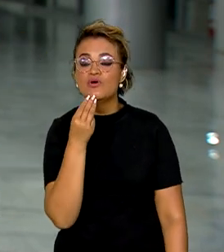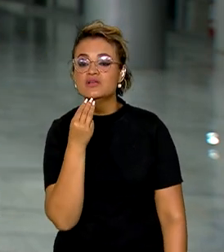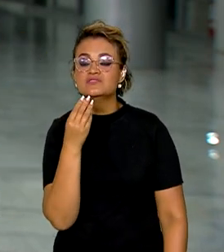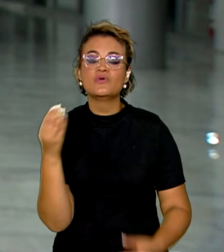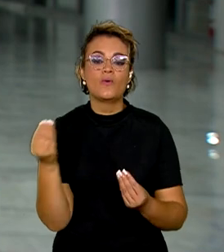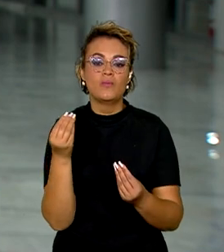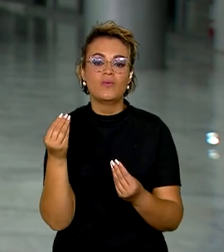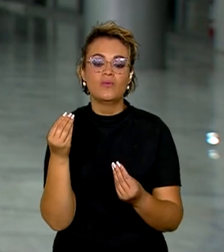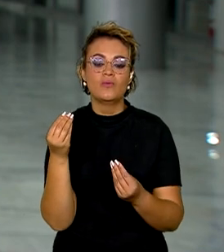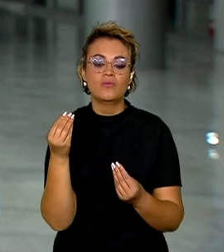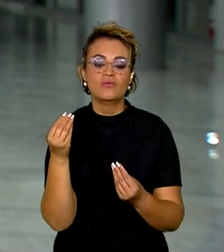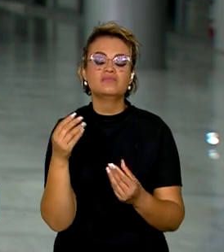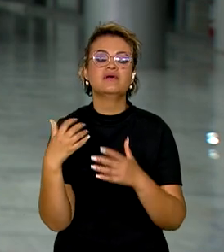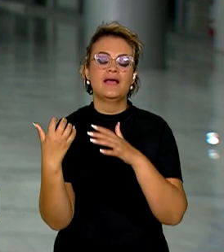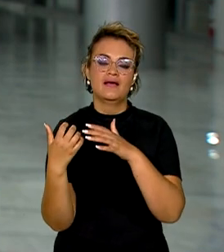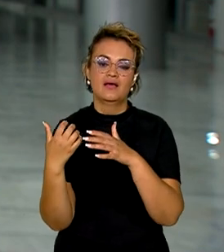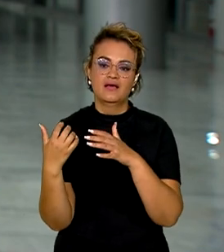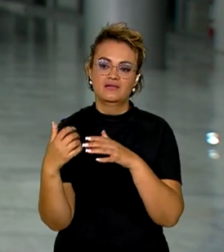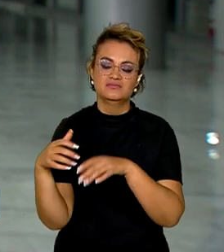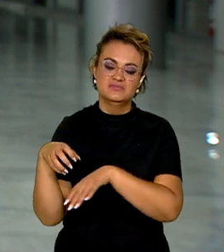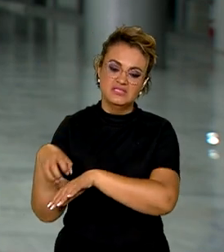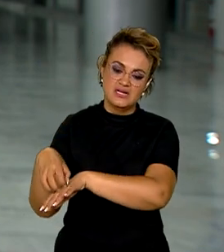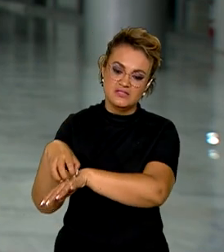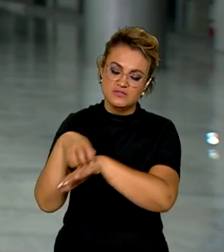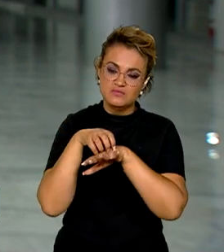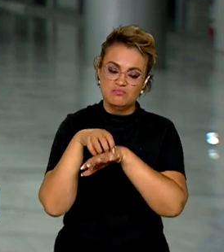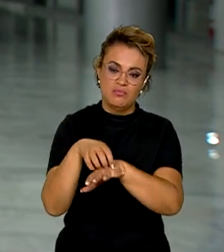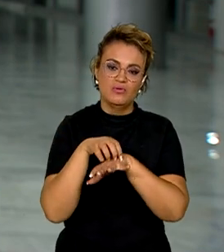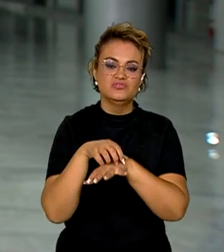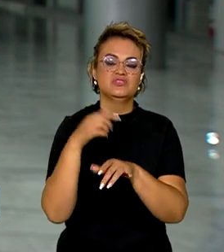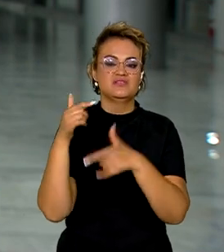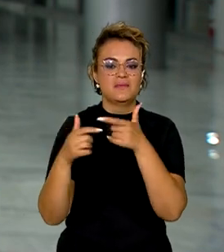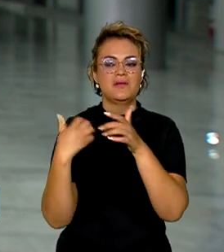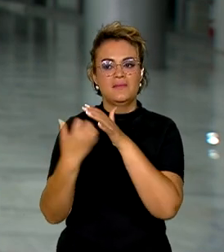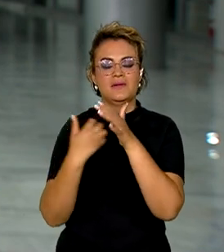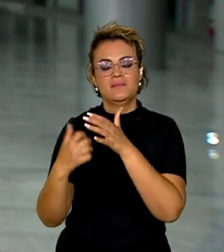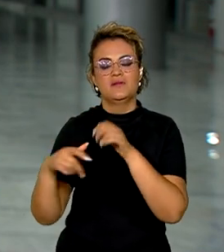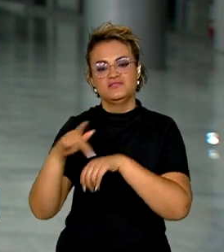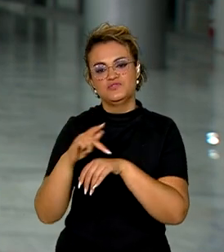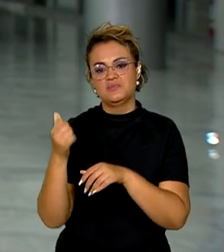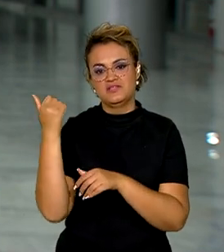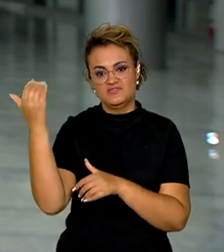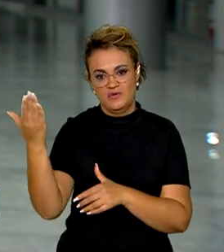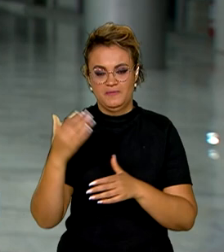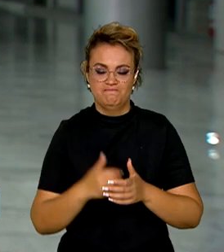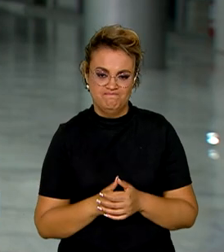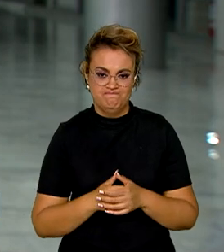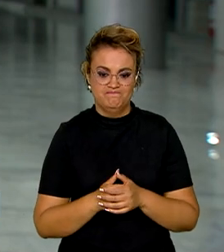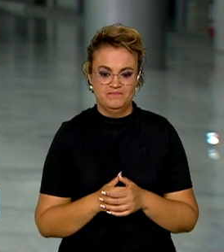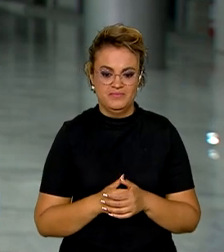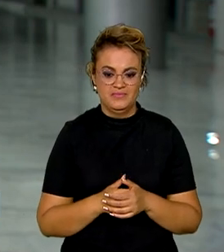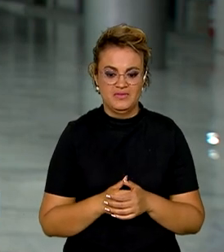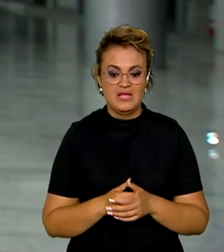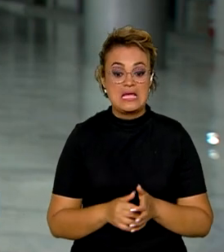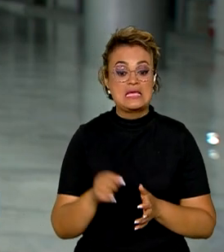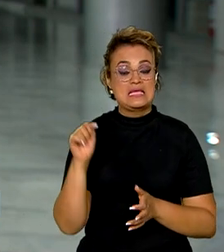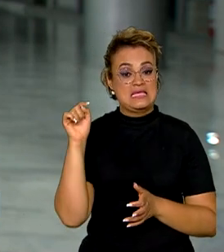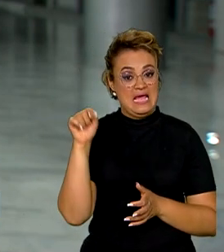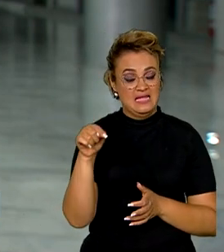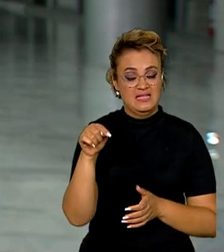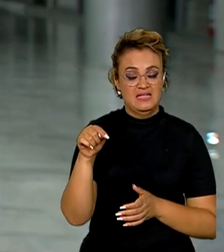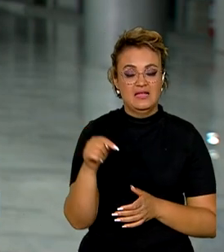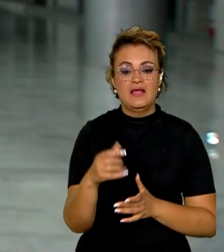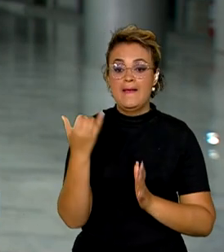através de operadores de transporte que prestam serviços às empresas, já certificadas. Vale destacar que a